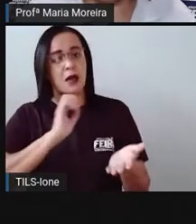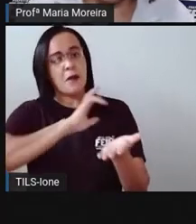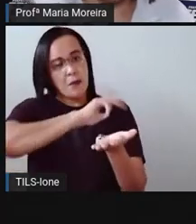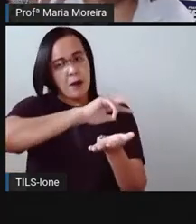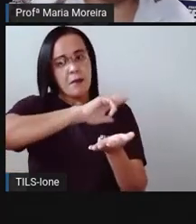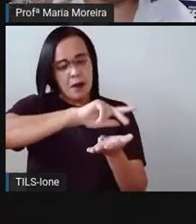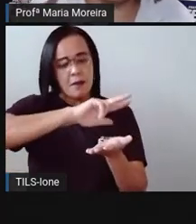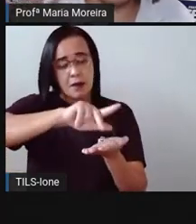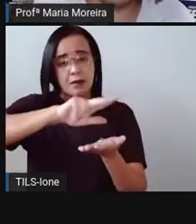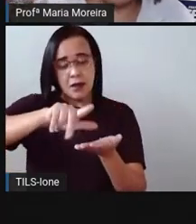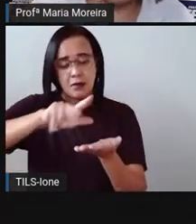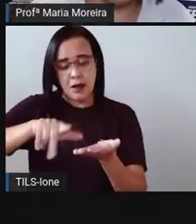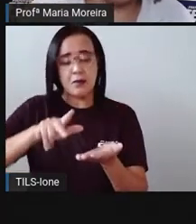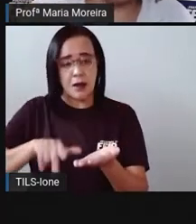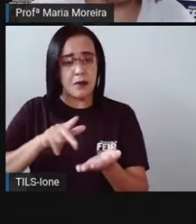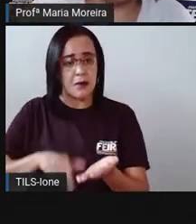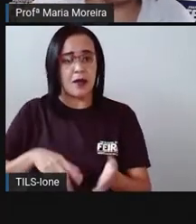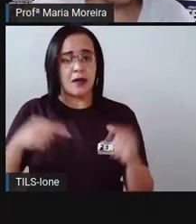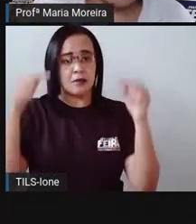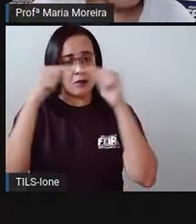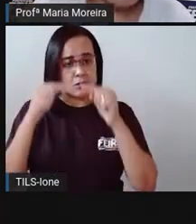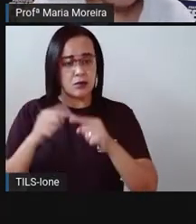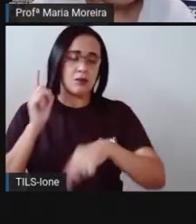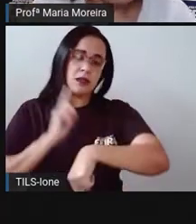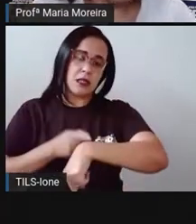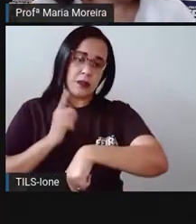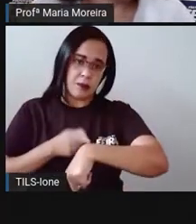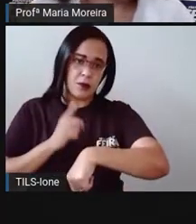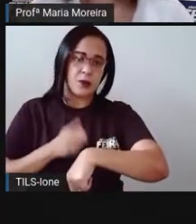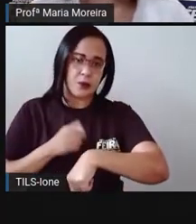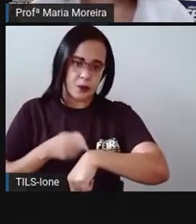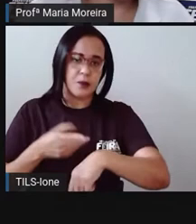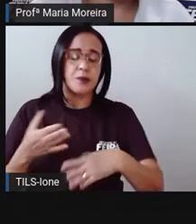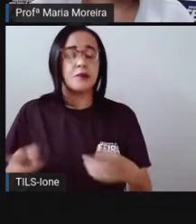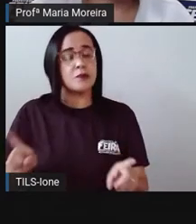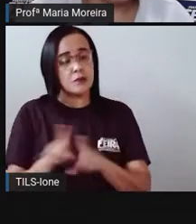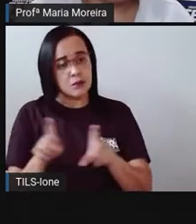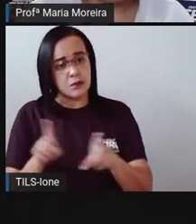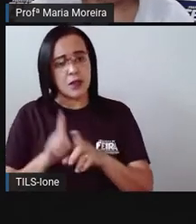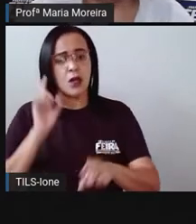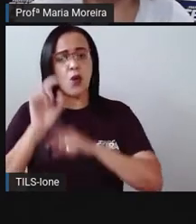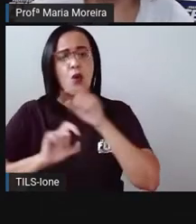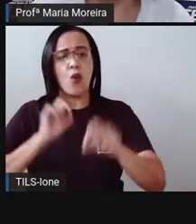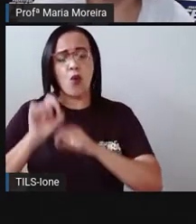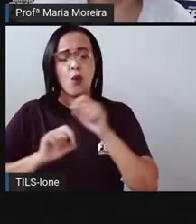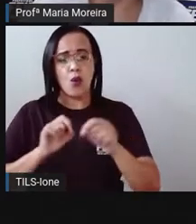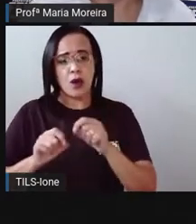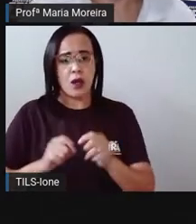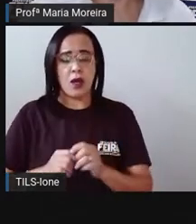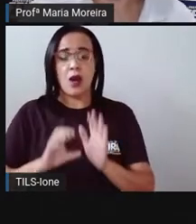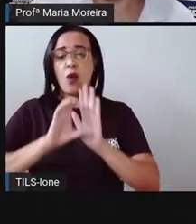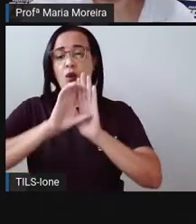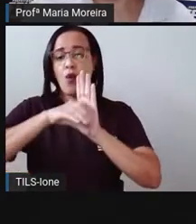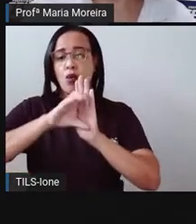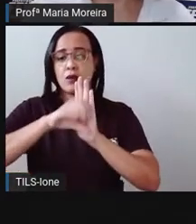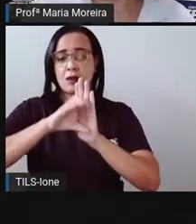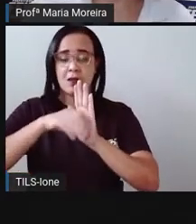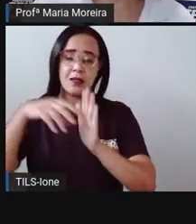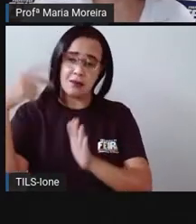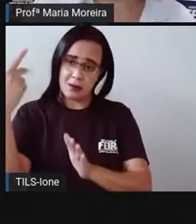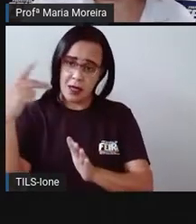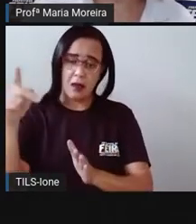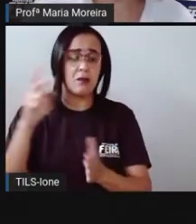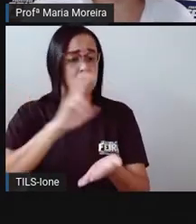várias maneiras, né, de se medir o tempo, também existem aí várias definições para o tempo. Por